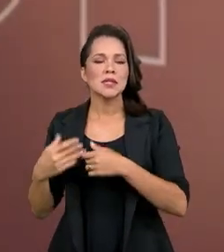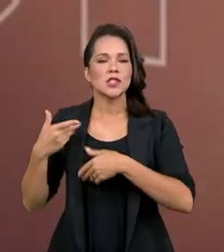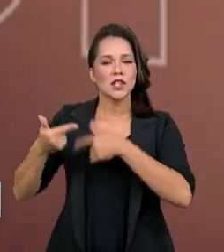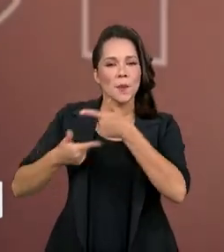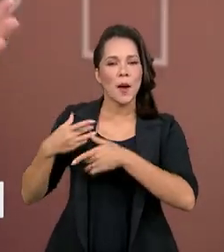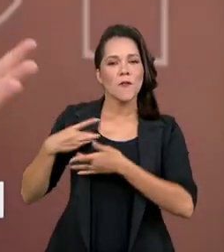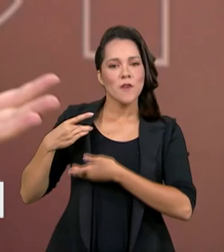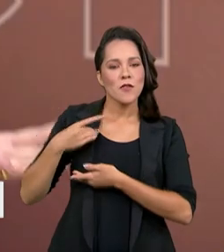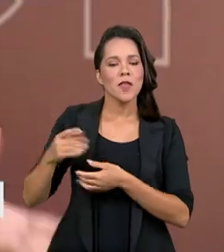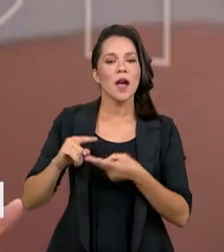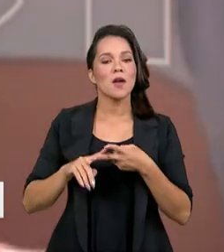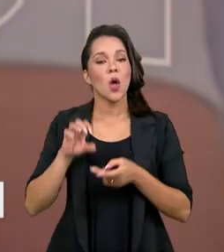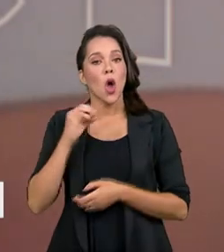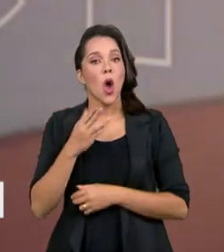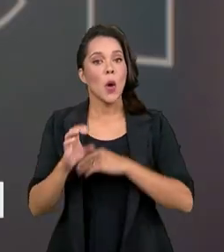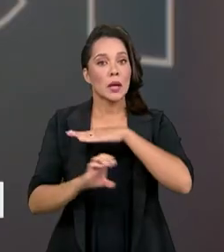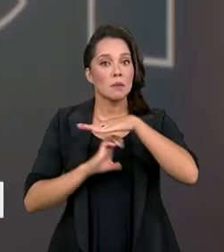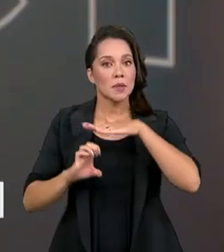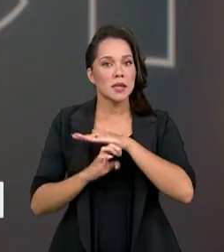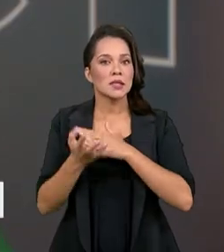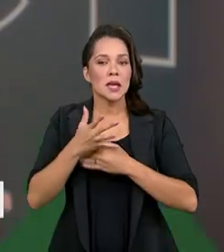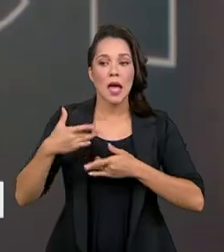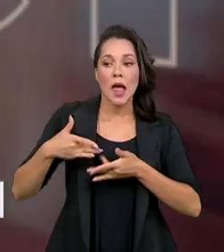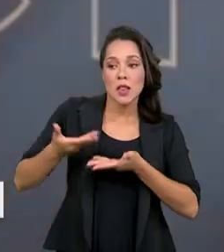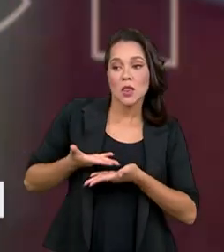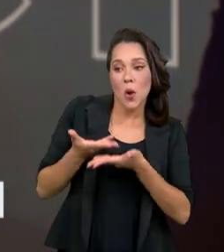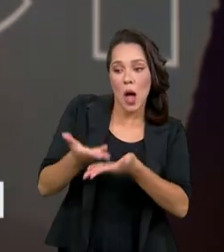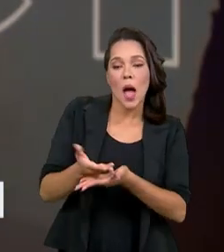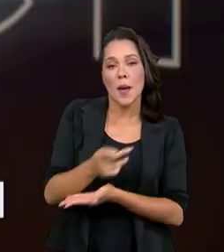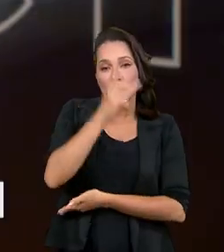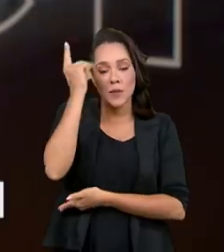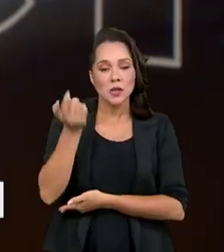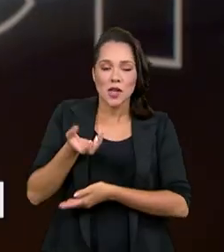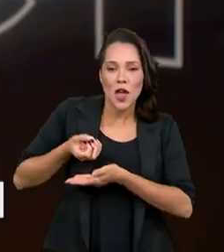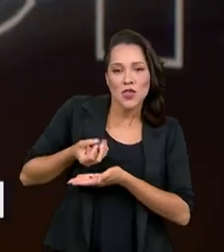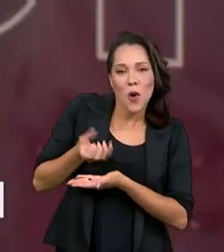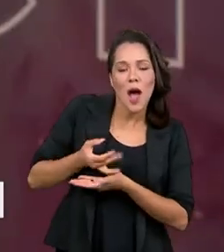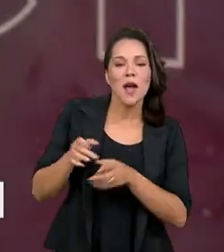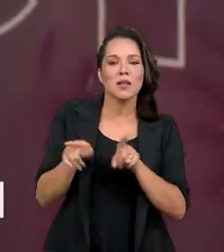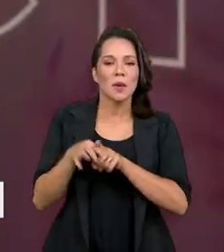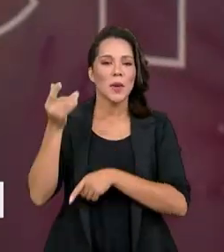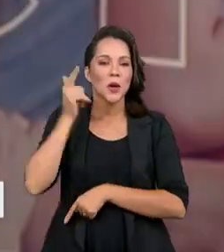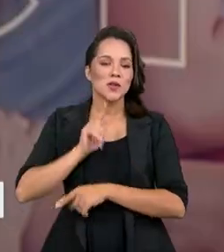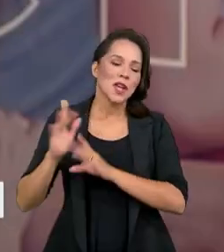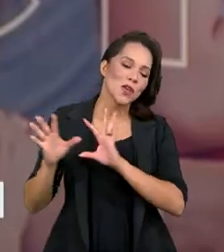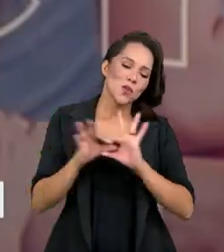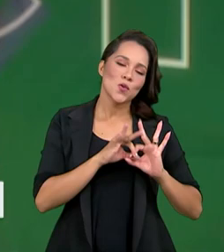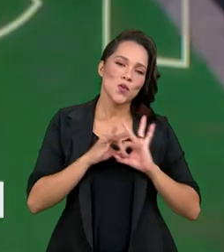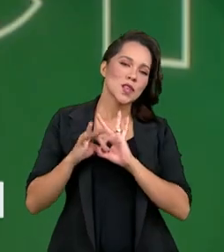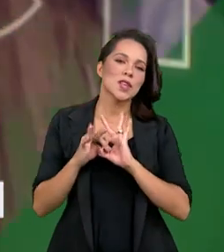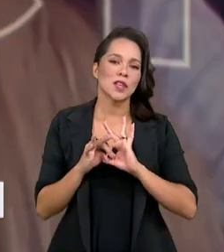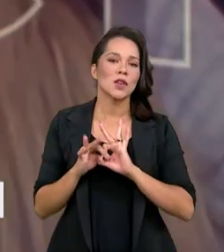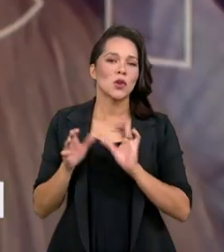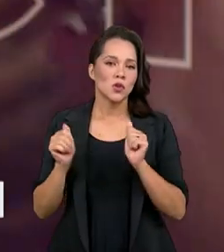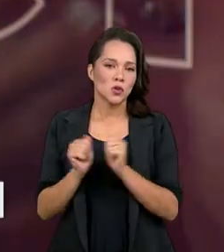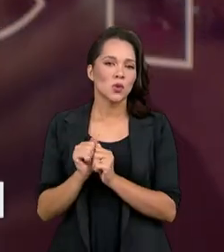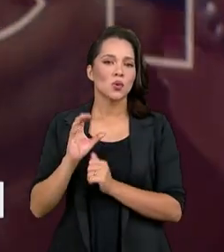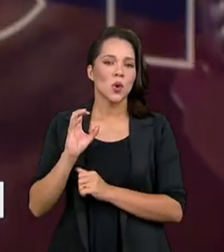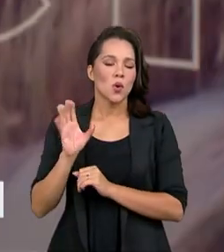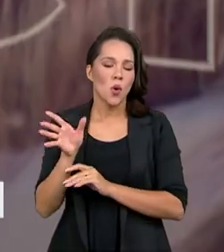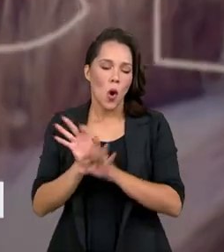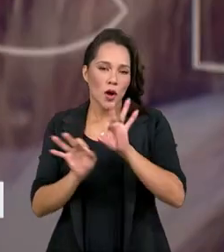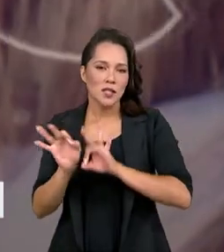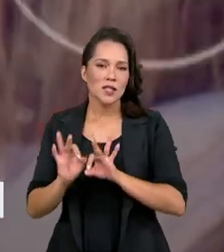ou empresas que querem doar, pessoas que querem doar, também consigam se conectar com organizações que